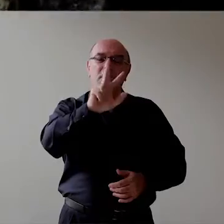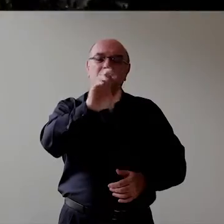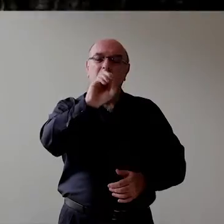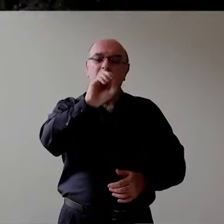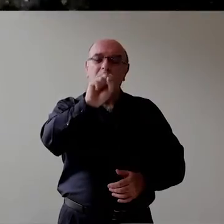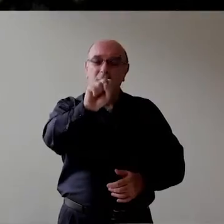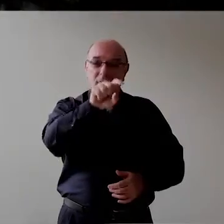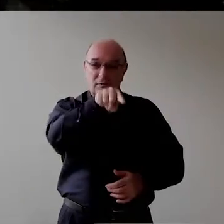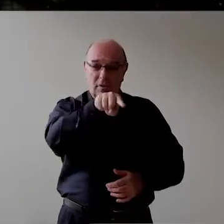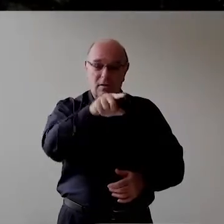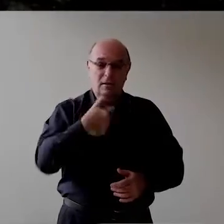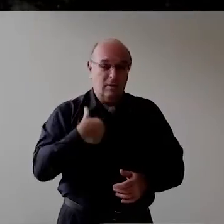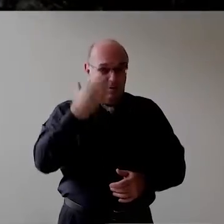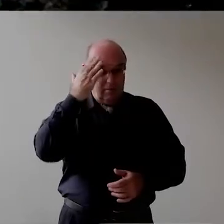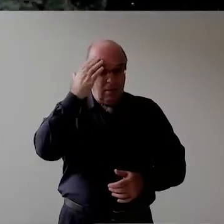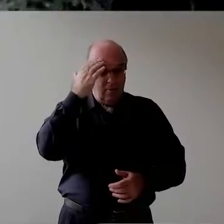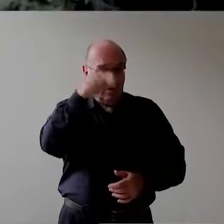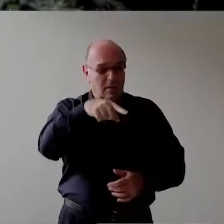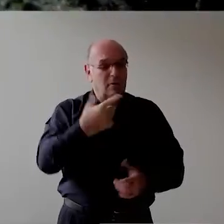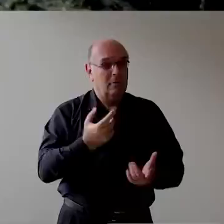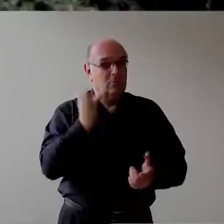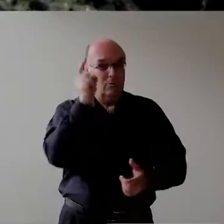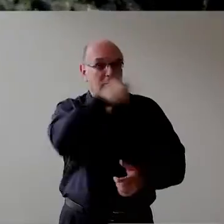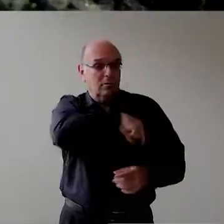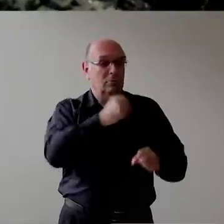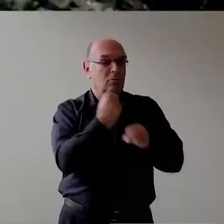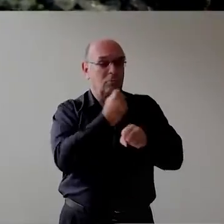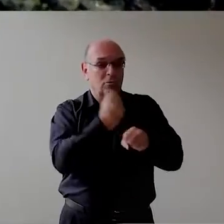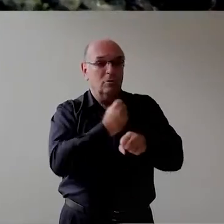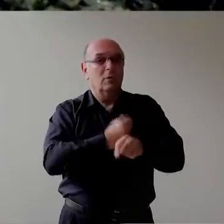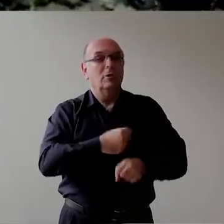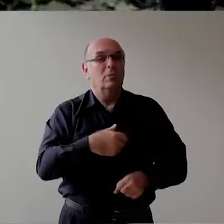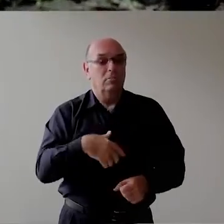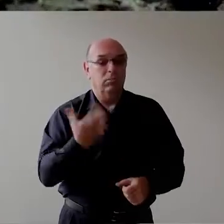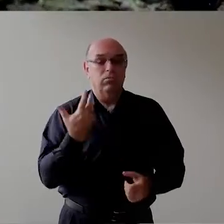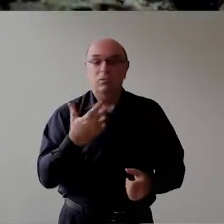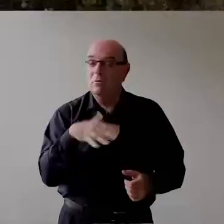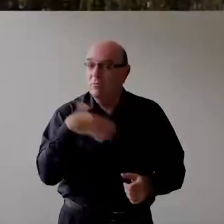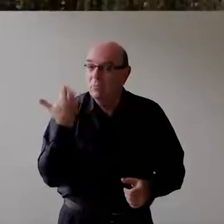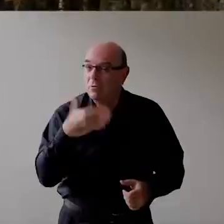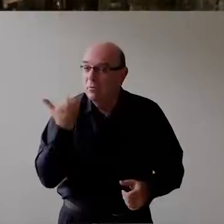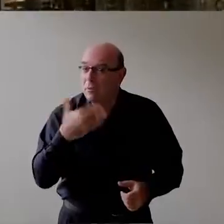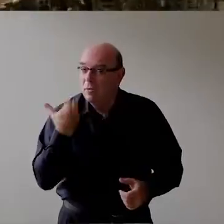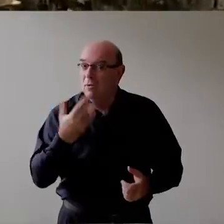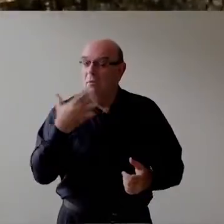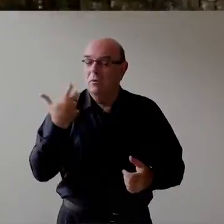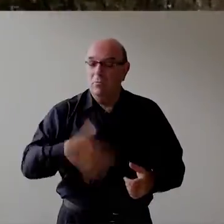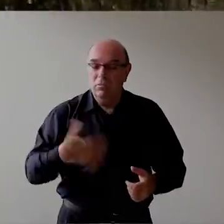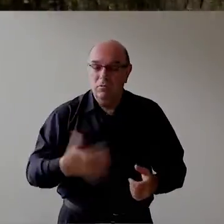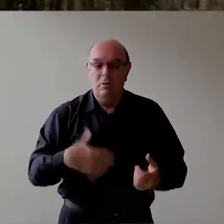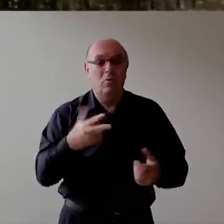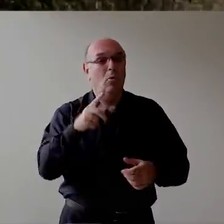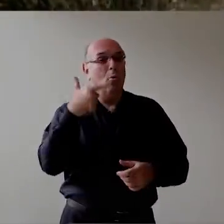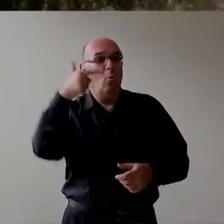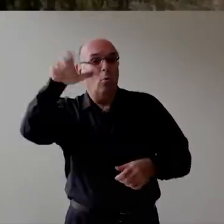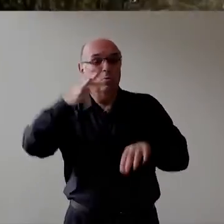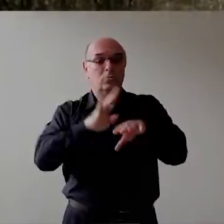Dor Alguns faleceram E na época Da construção Conta-se que Muitos passaram Fome